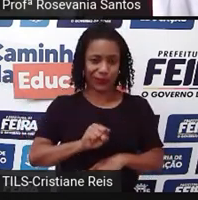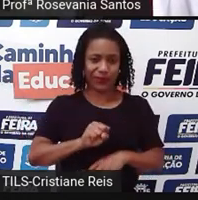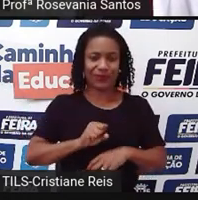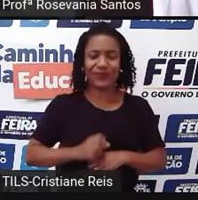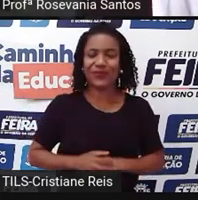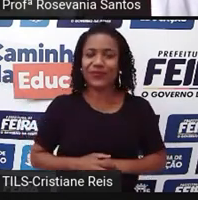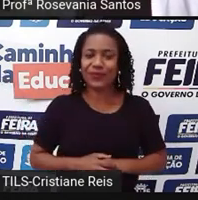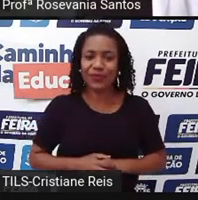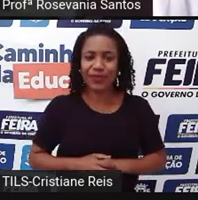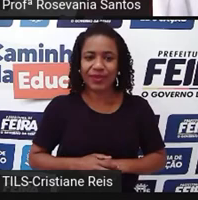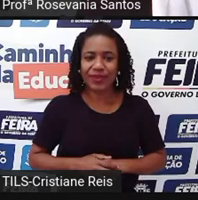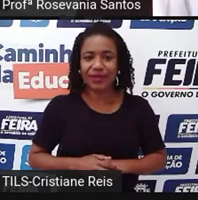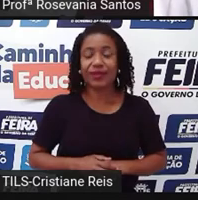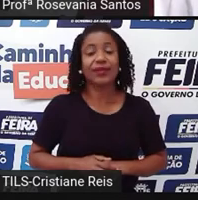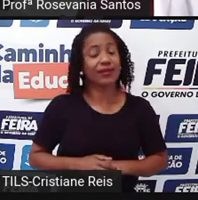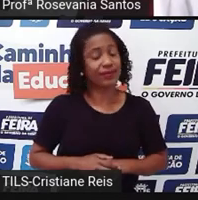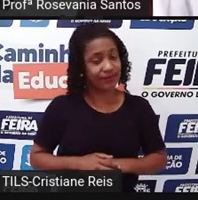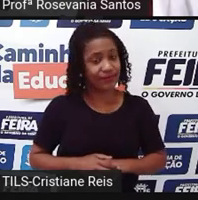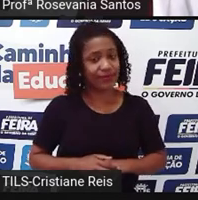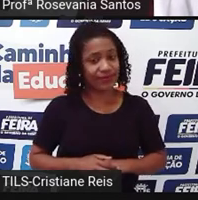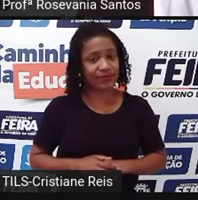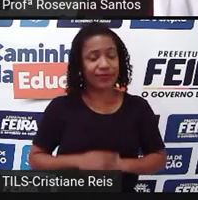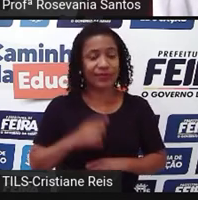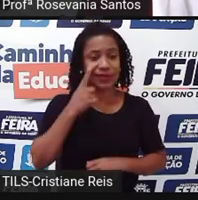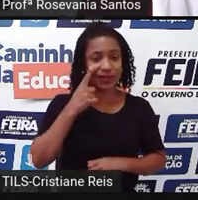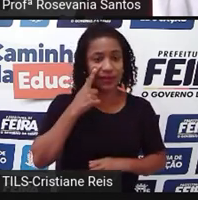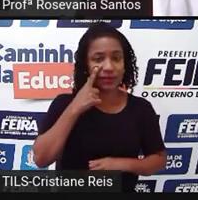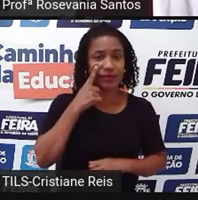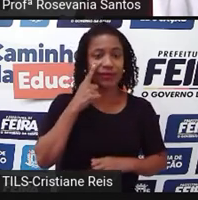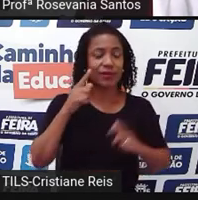como eu falei para vocês, ela está em uma zona